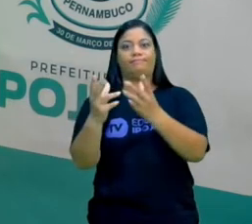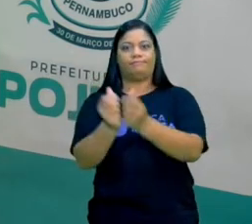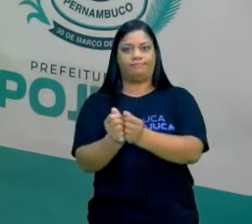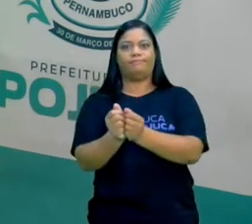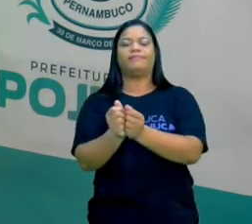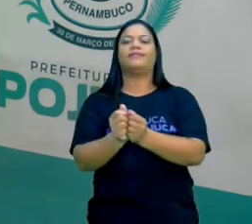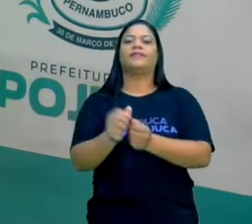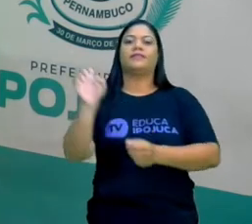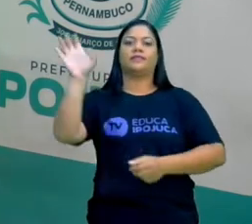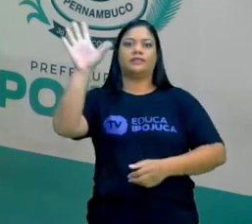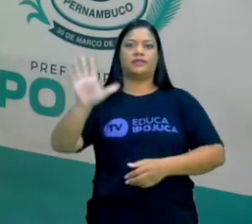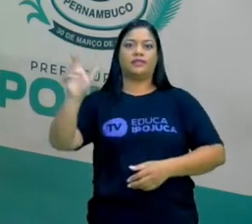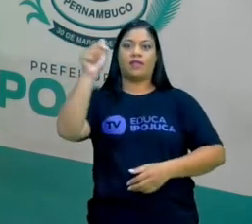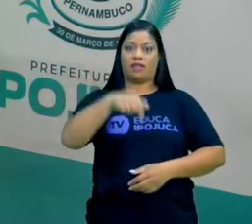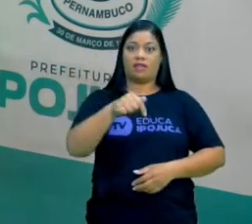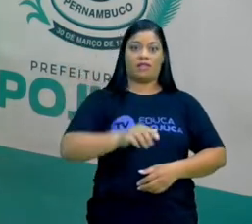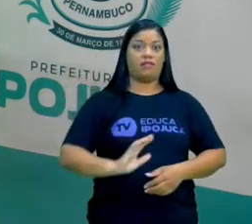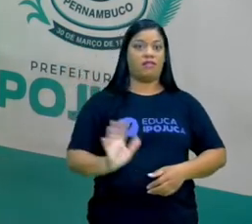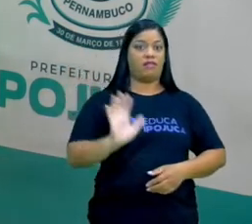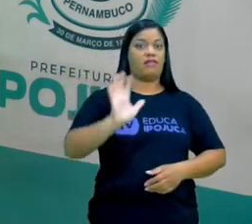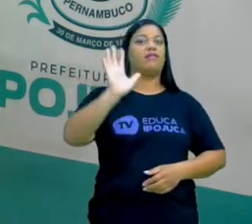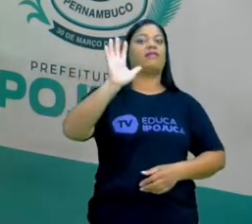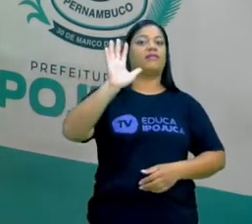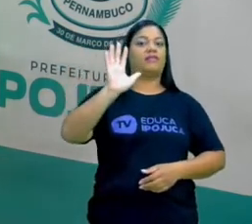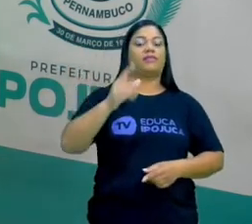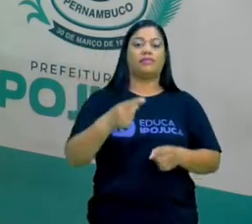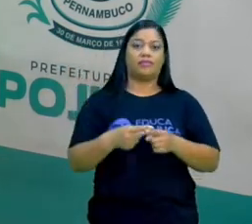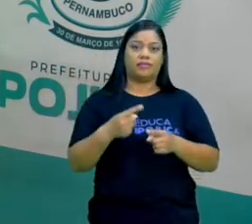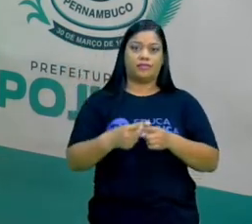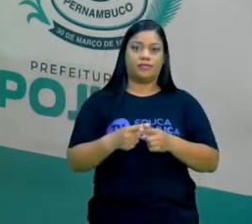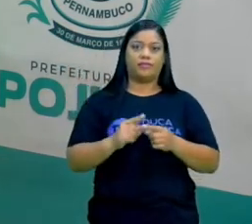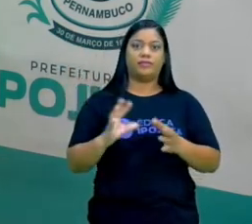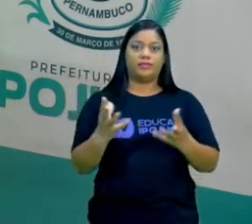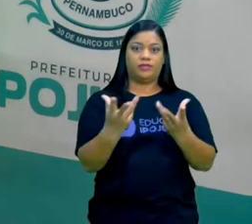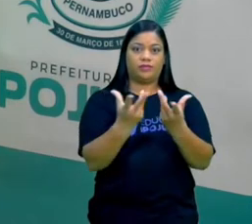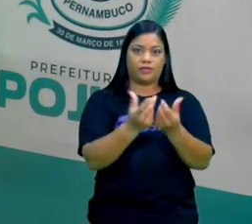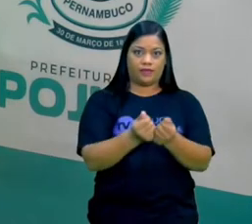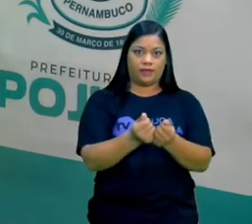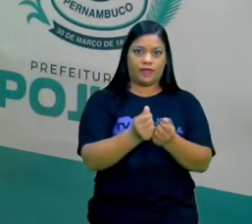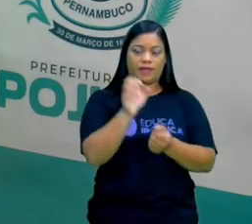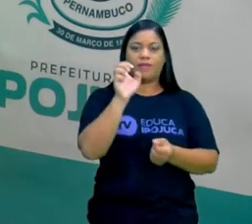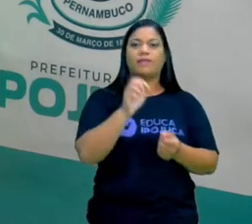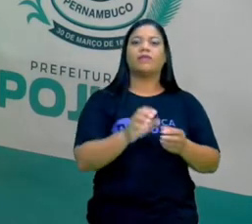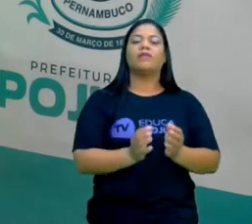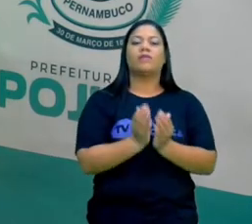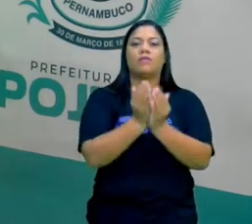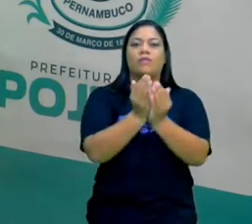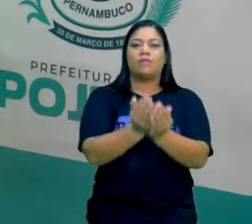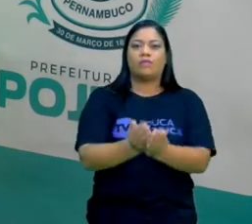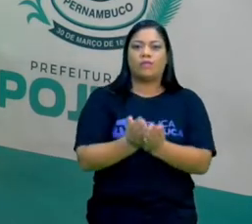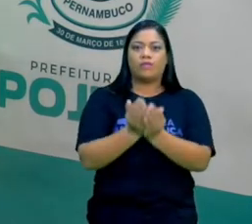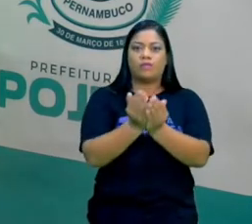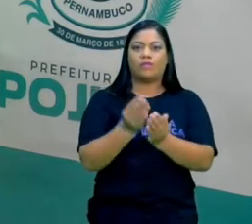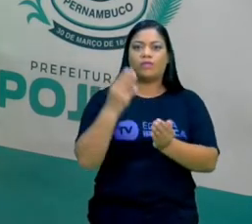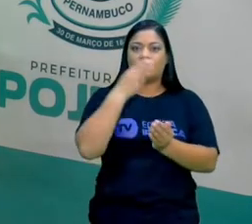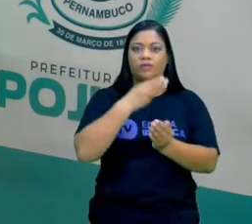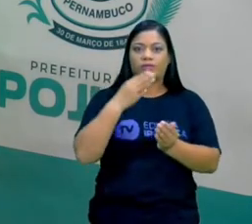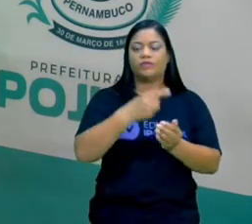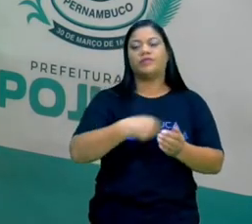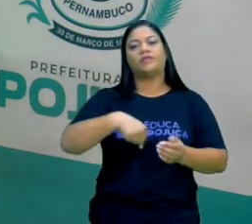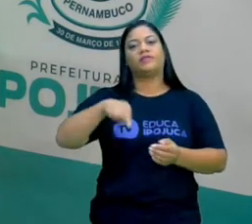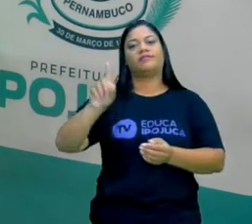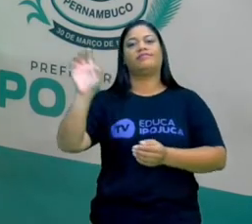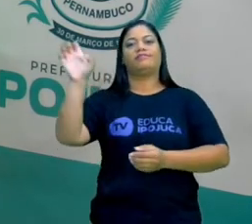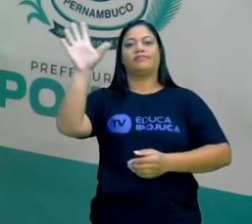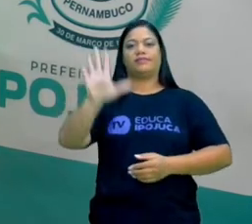O açúcar aqui era bastante caro por causa disso. Porque eles pegavam o açúcar, levavam para lá pelos navios e as pessoas que moravam aqui não